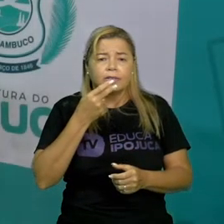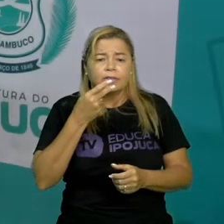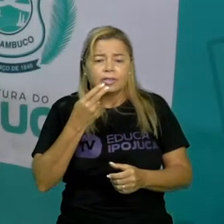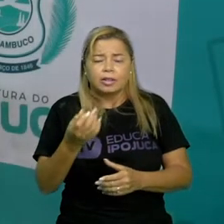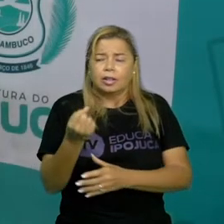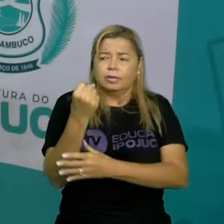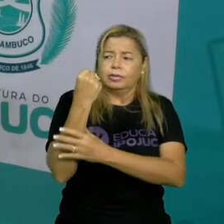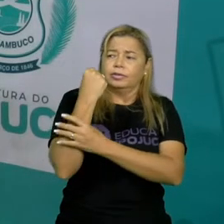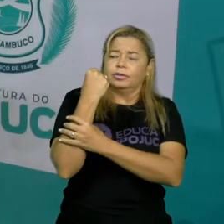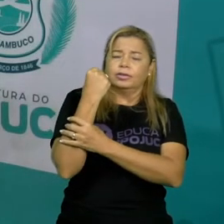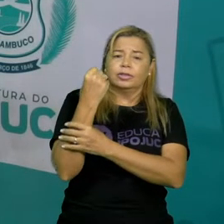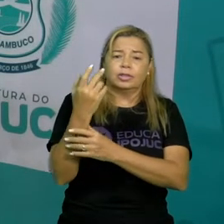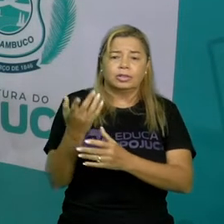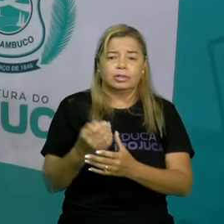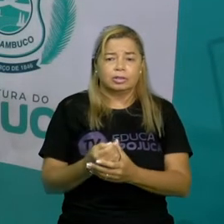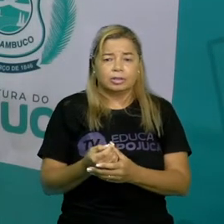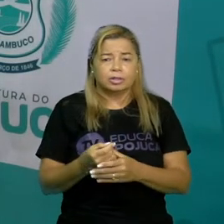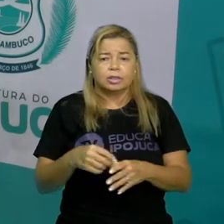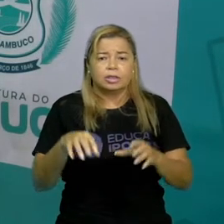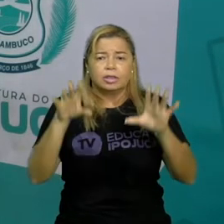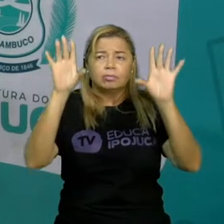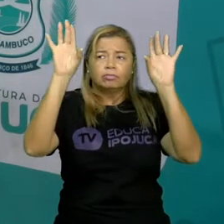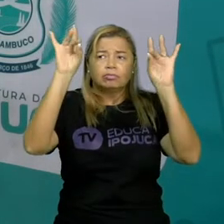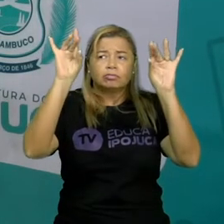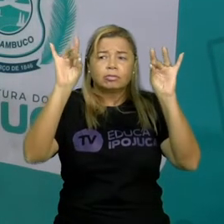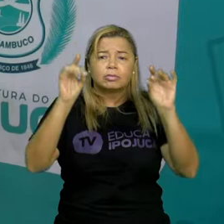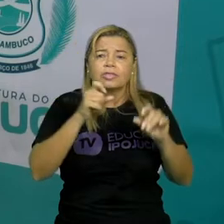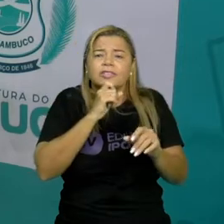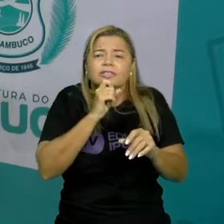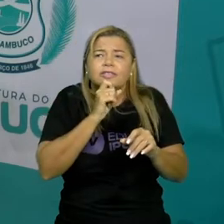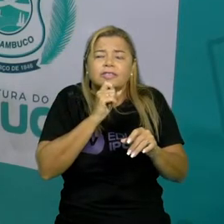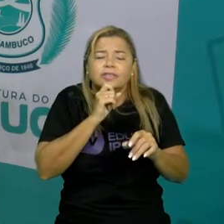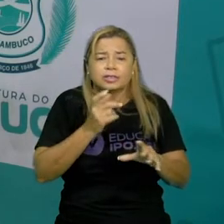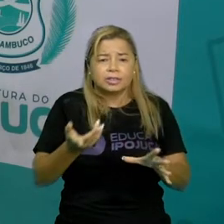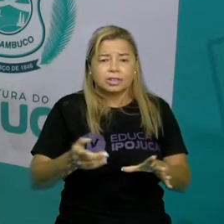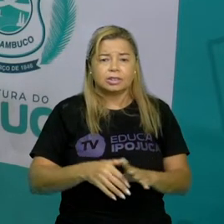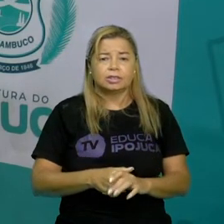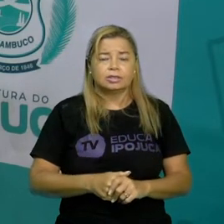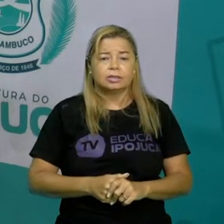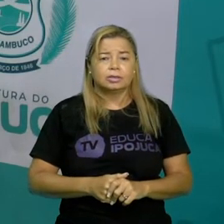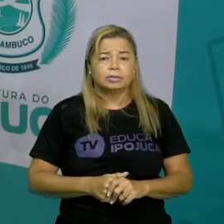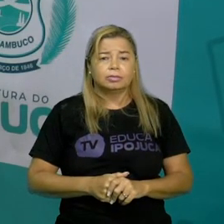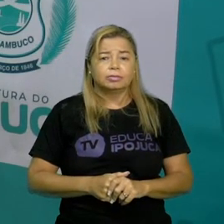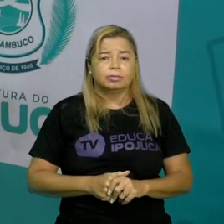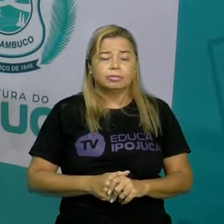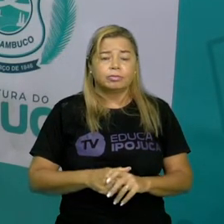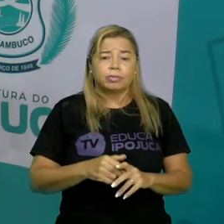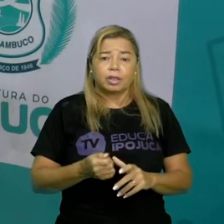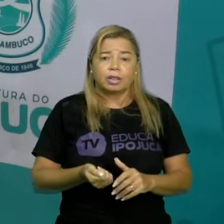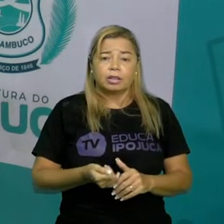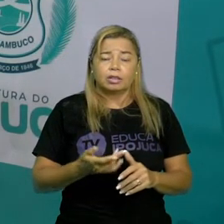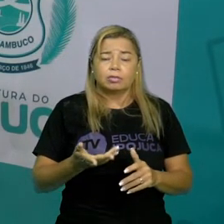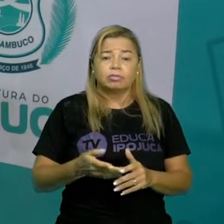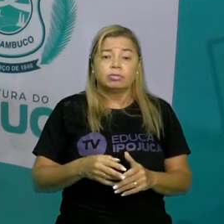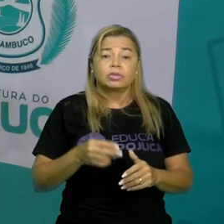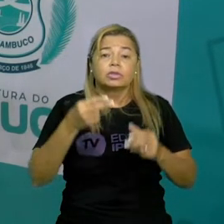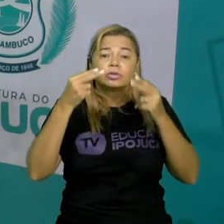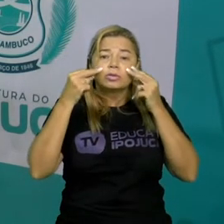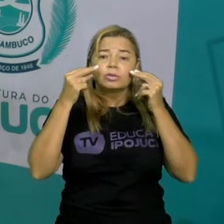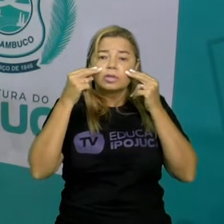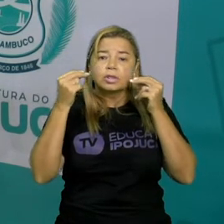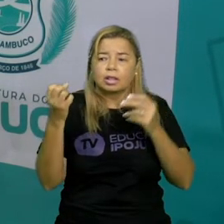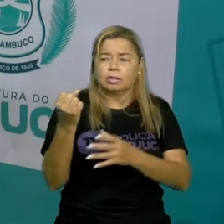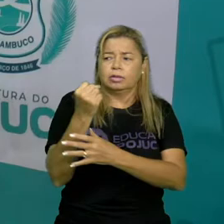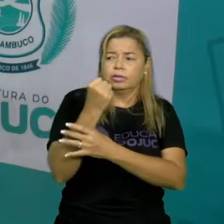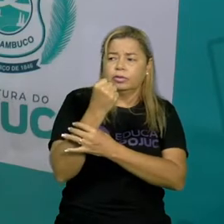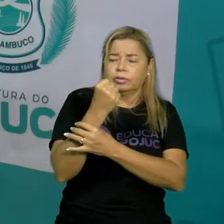forte do que a neve tem sempre alguma coisa mais forte do que a neve aí o gato é mais forte do que o rato o cão